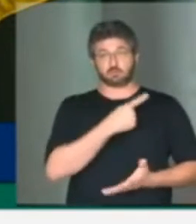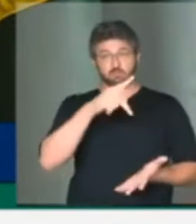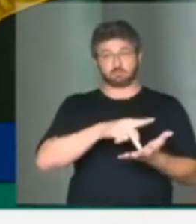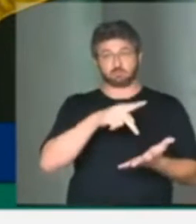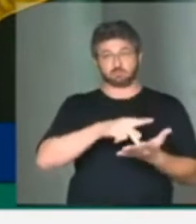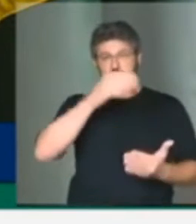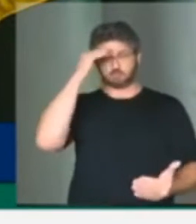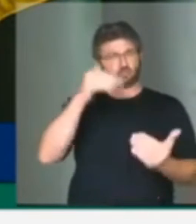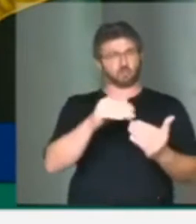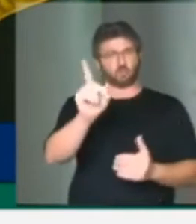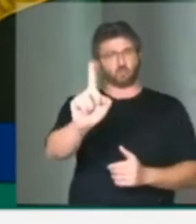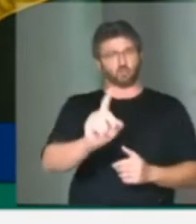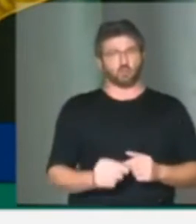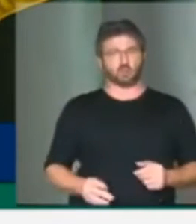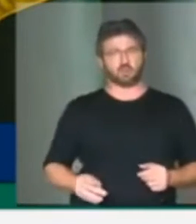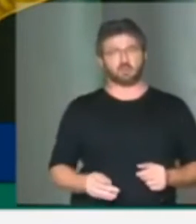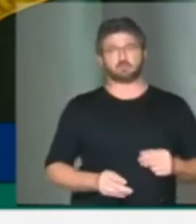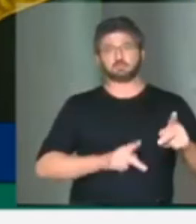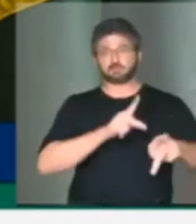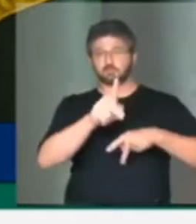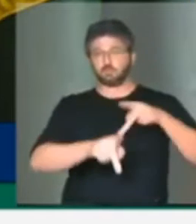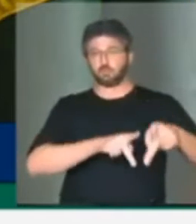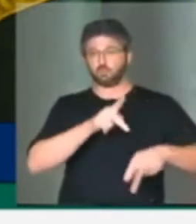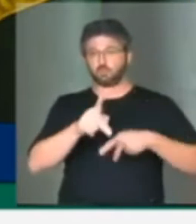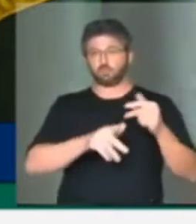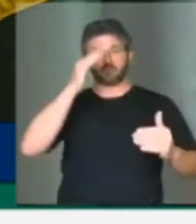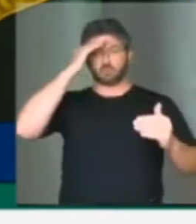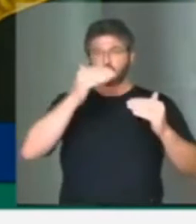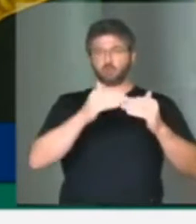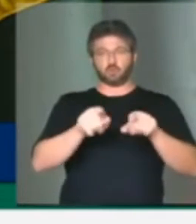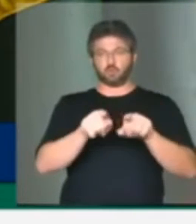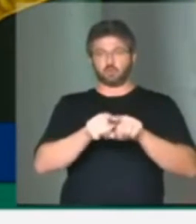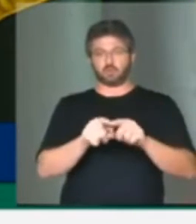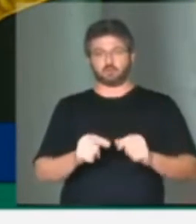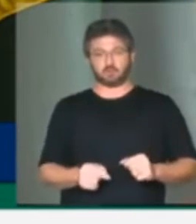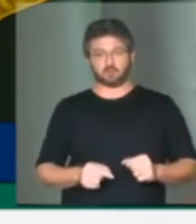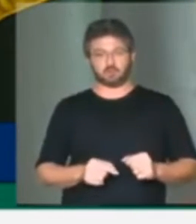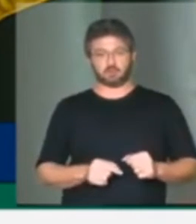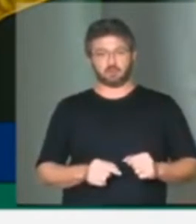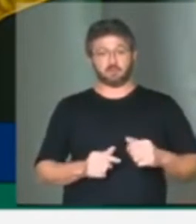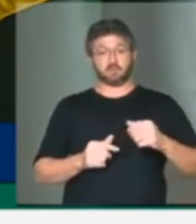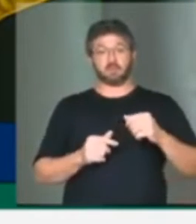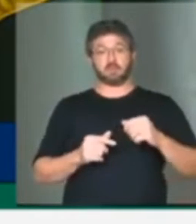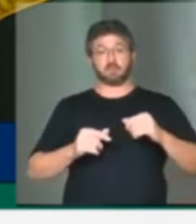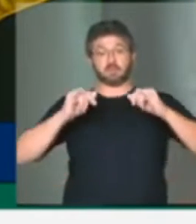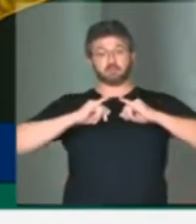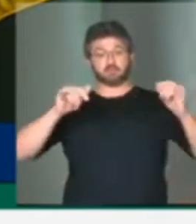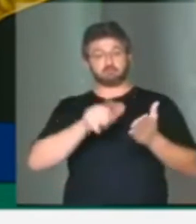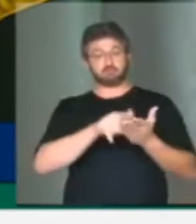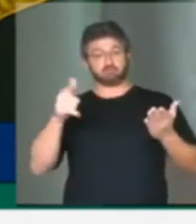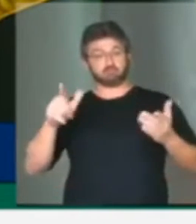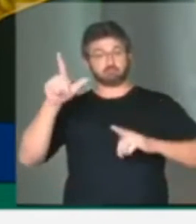concordamos com isso. O povo brasileiro não concorda com isso. E a imprensa que